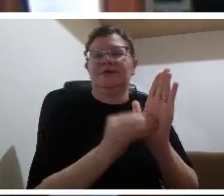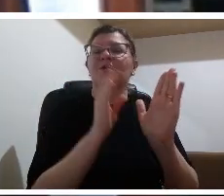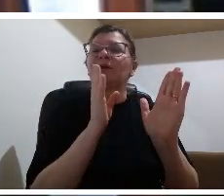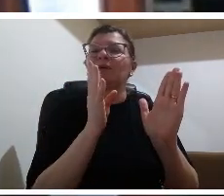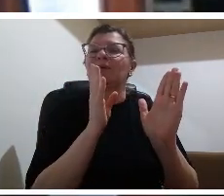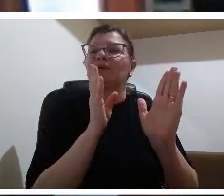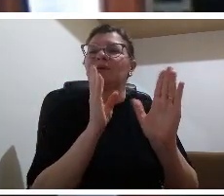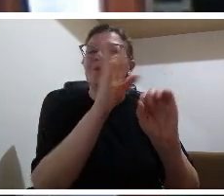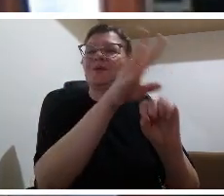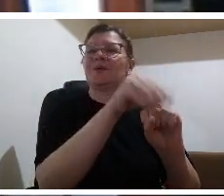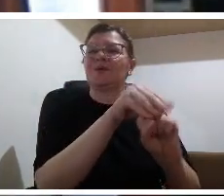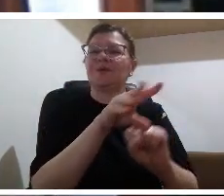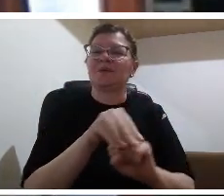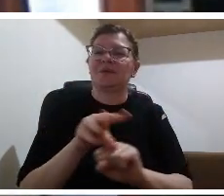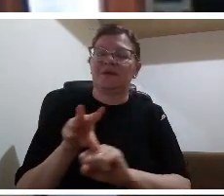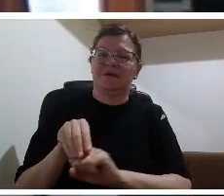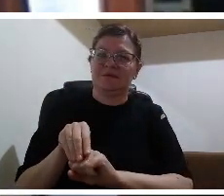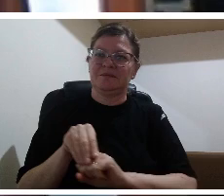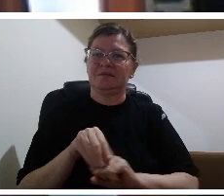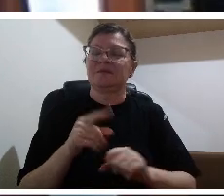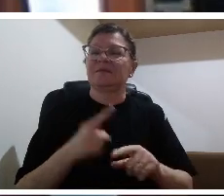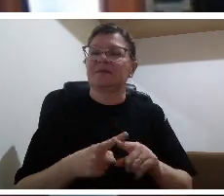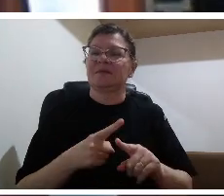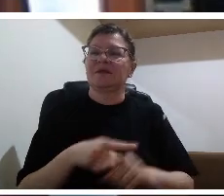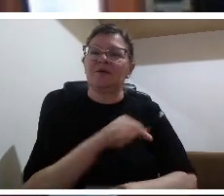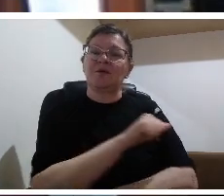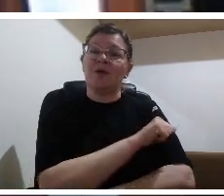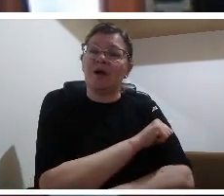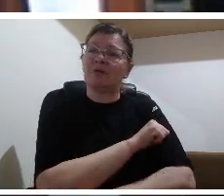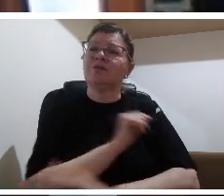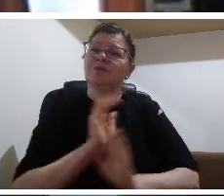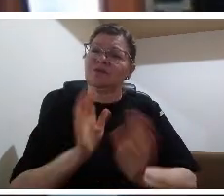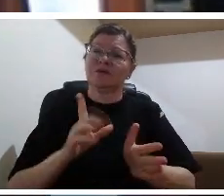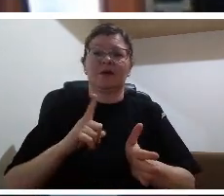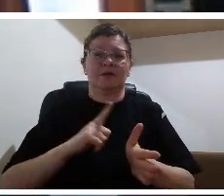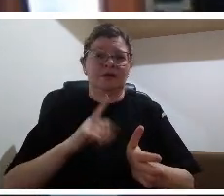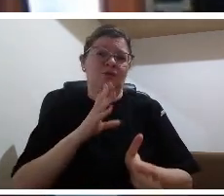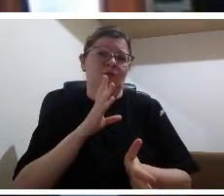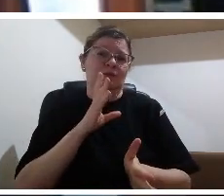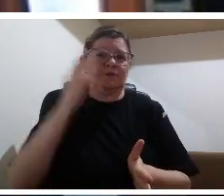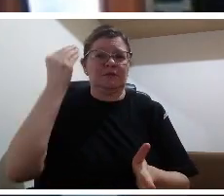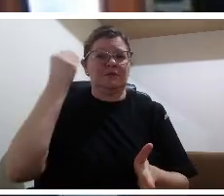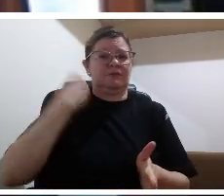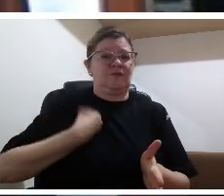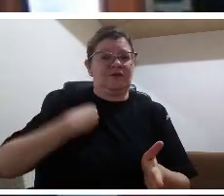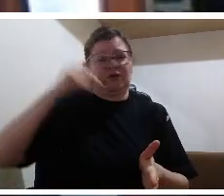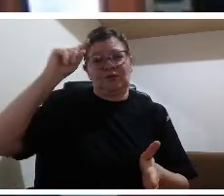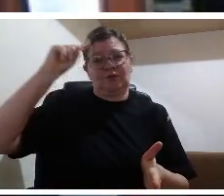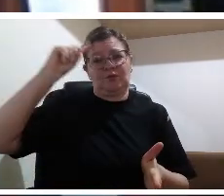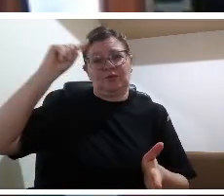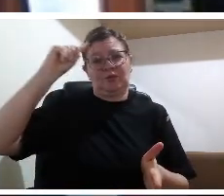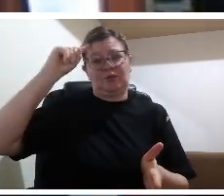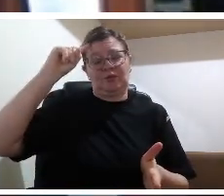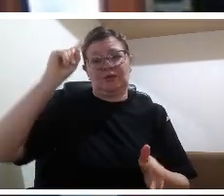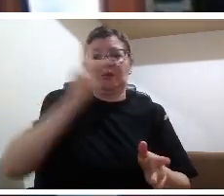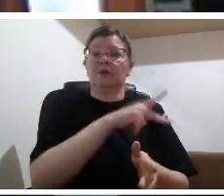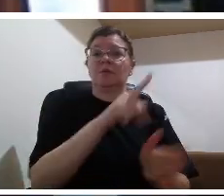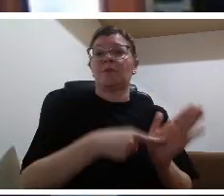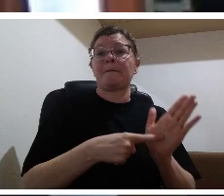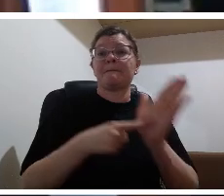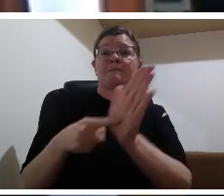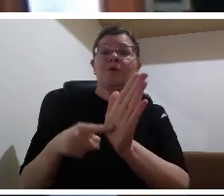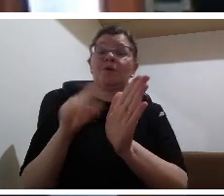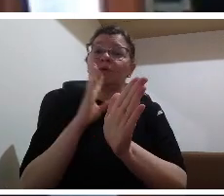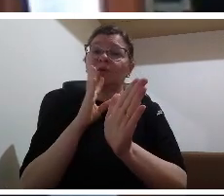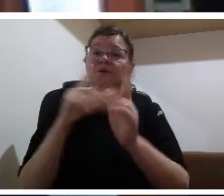o conhecimento científico e o aluno e o professor tem que chegar a uma síntese então quem marca o aluno mesmo é o